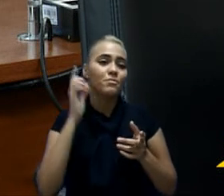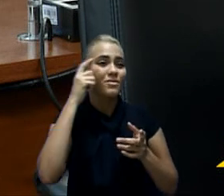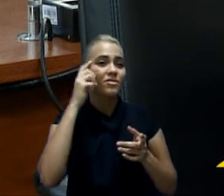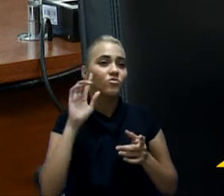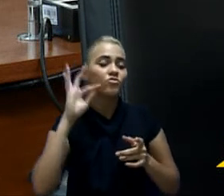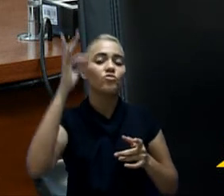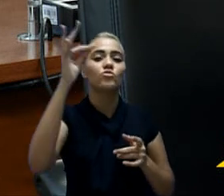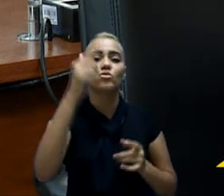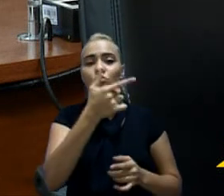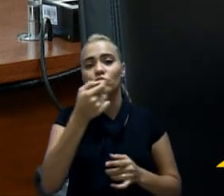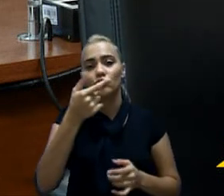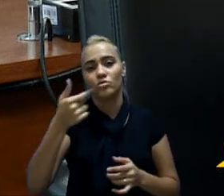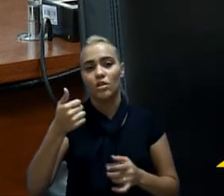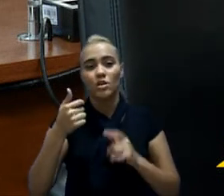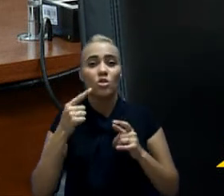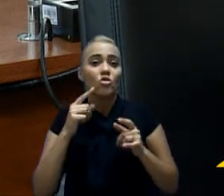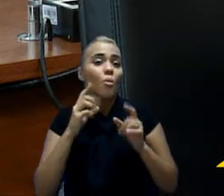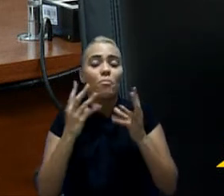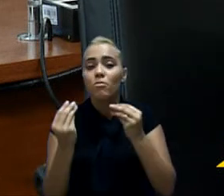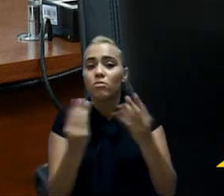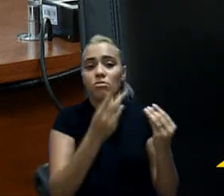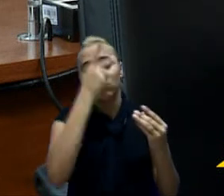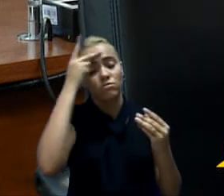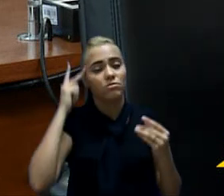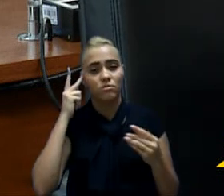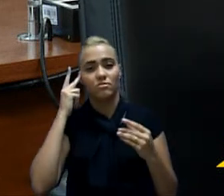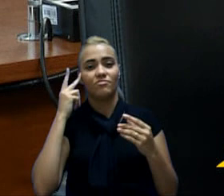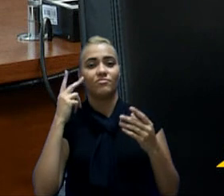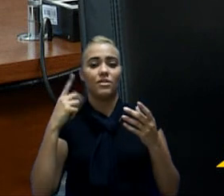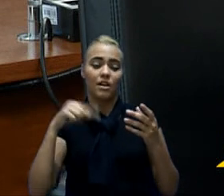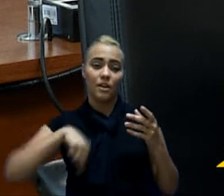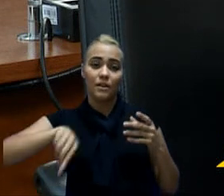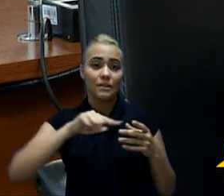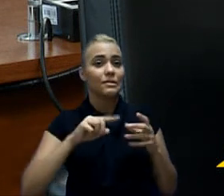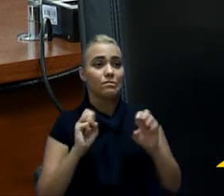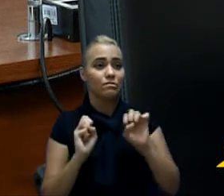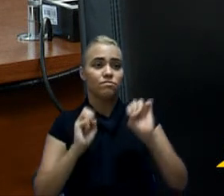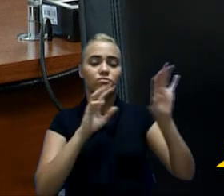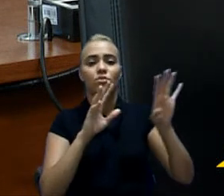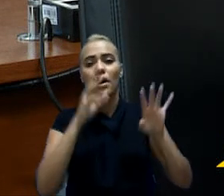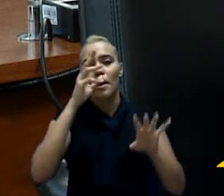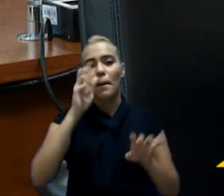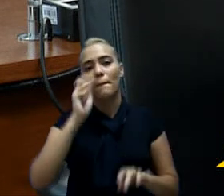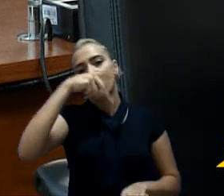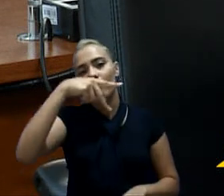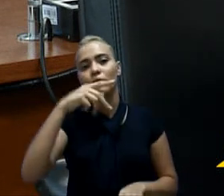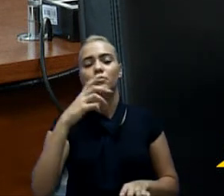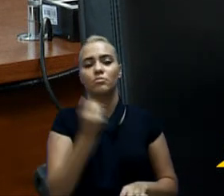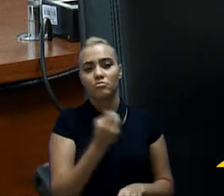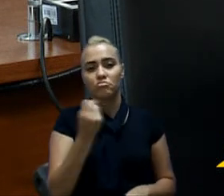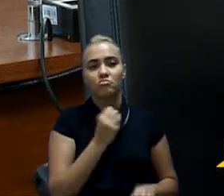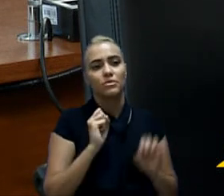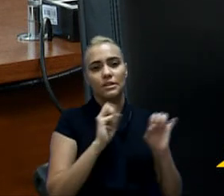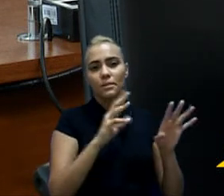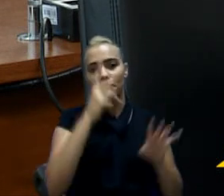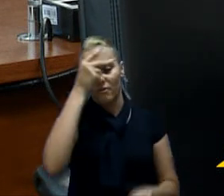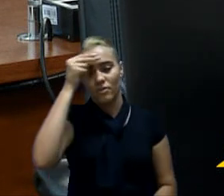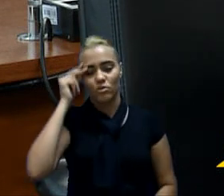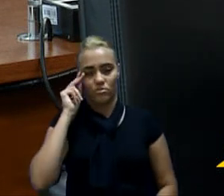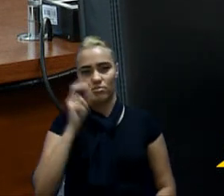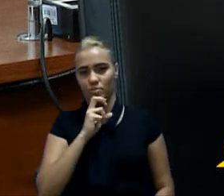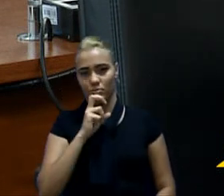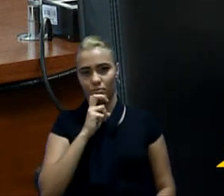2021, porque nós temos vários servidores que estão se aposentando ou saindo da prefeitura. Qual vai ser o